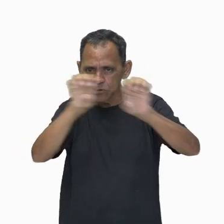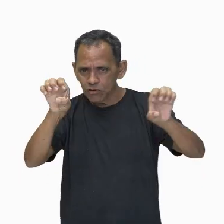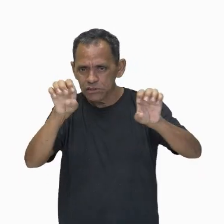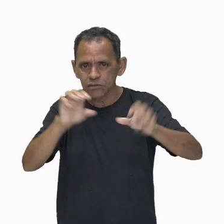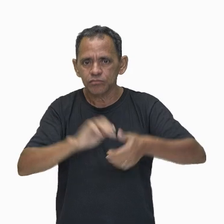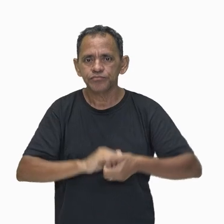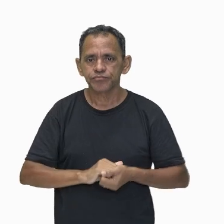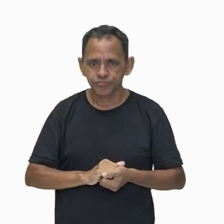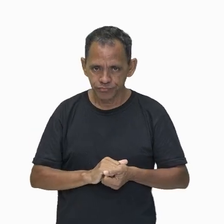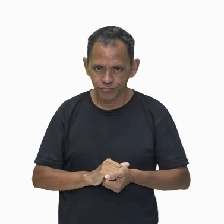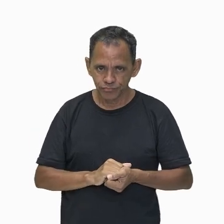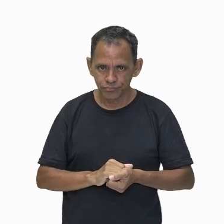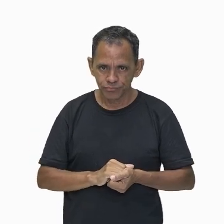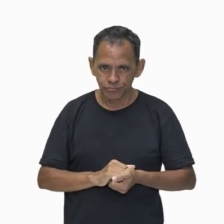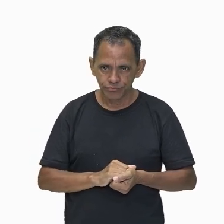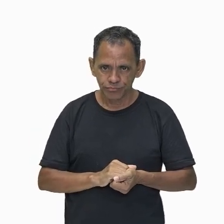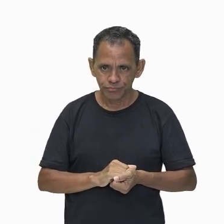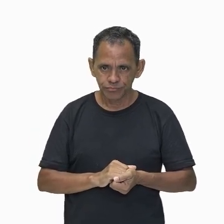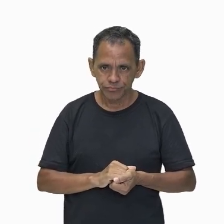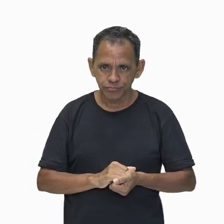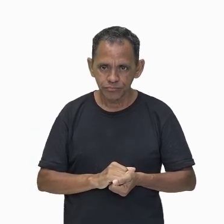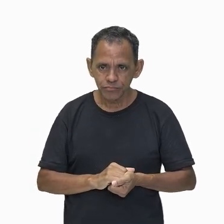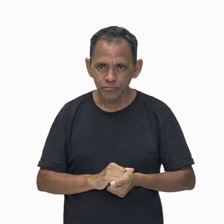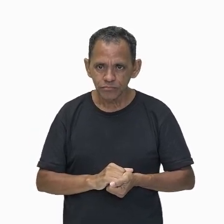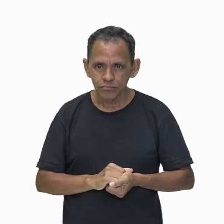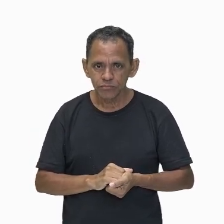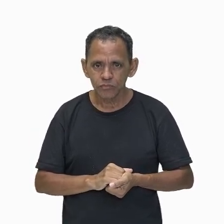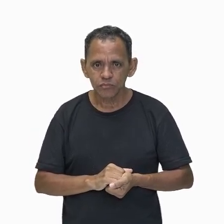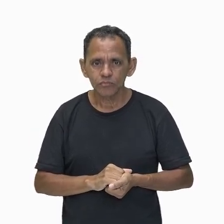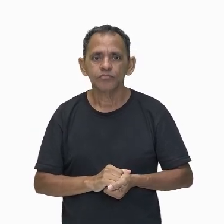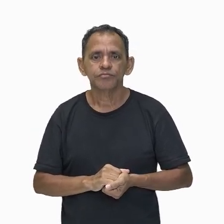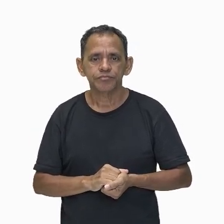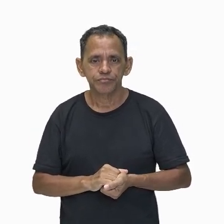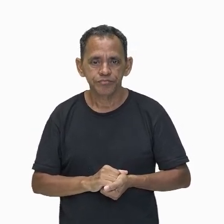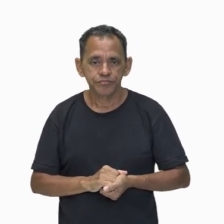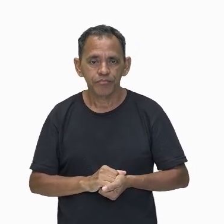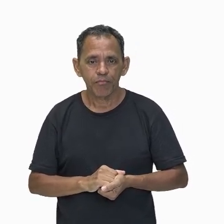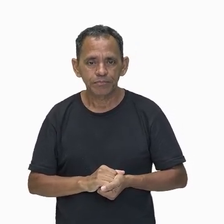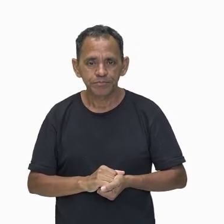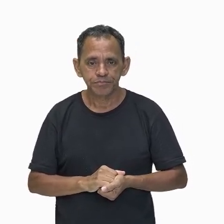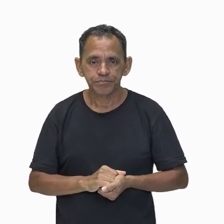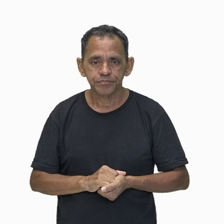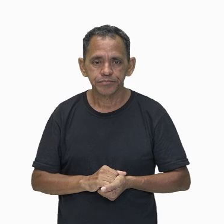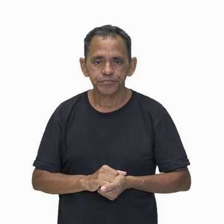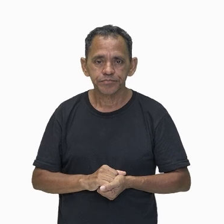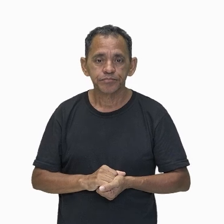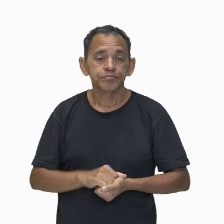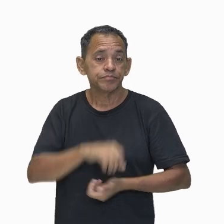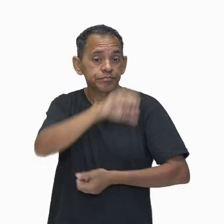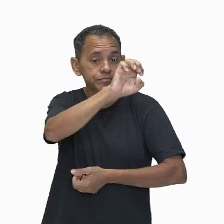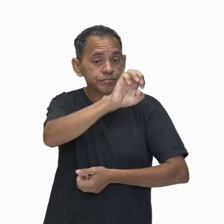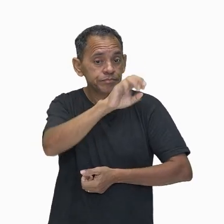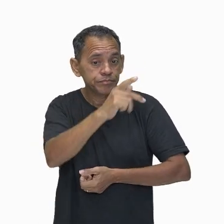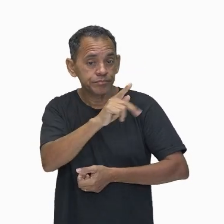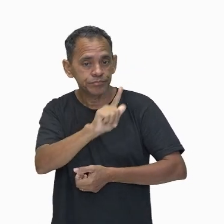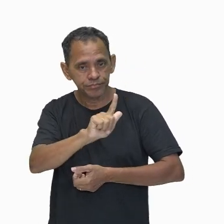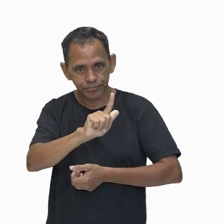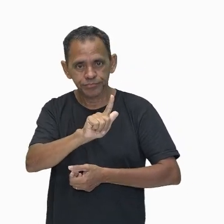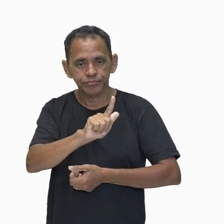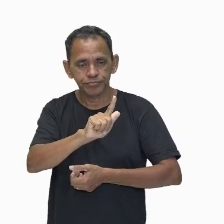energia potencial gravitacional. Aonde? O EPG, ele é a energia potencial